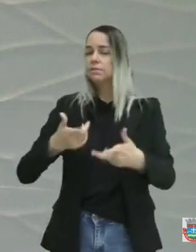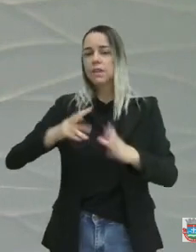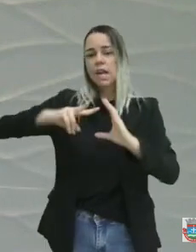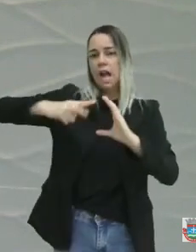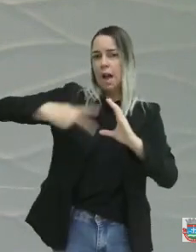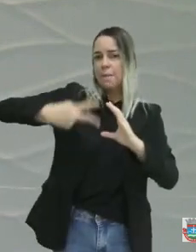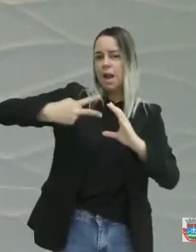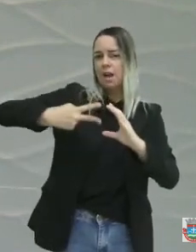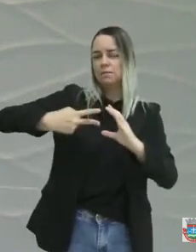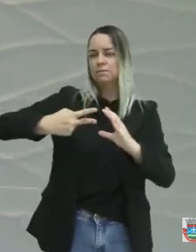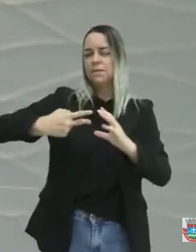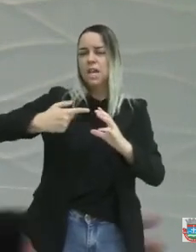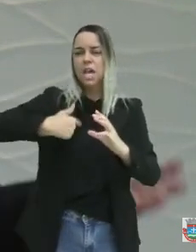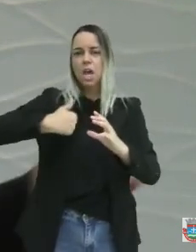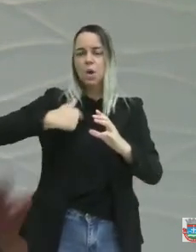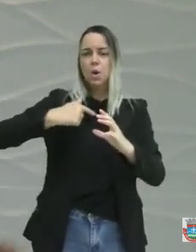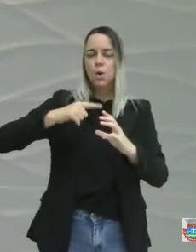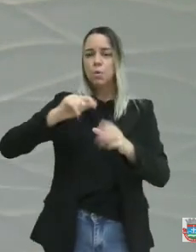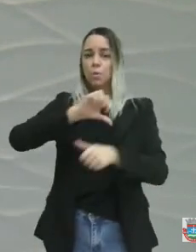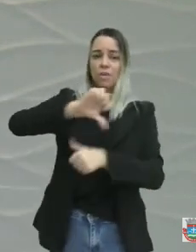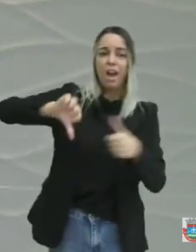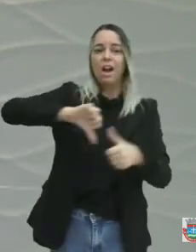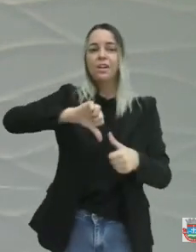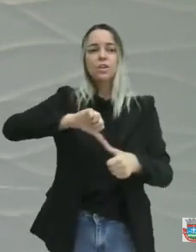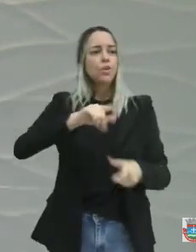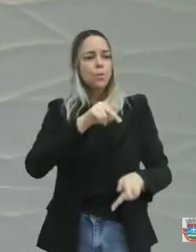quebrada ou não fizer, e a população?